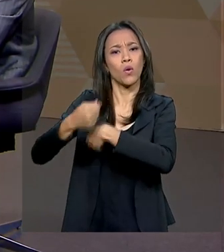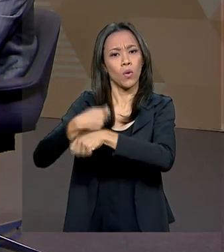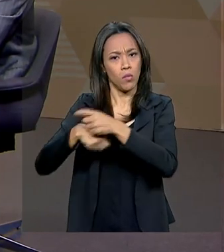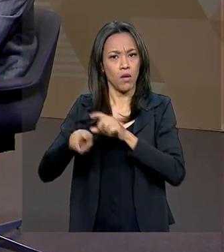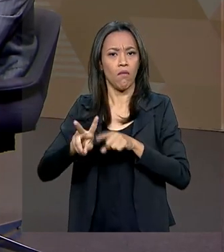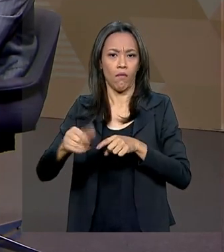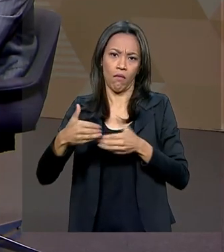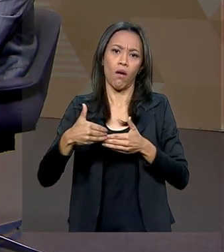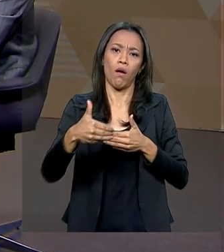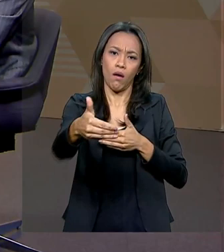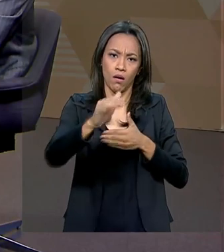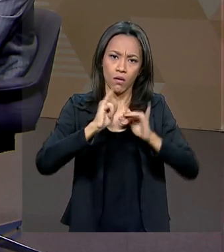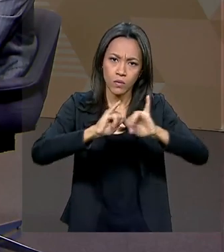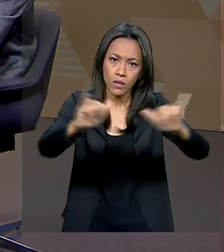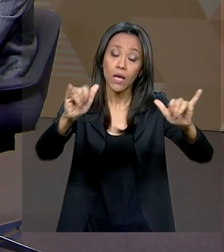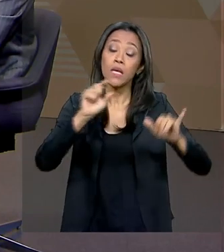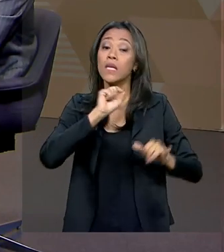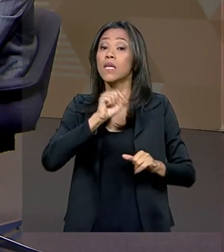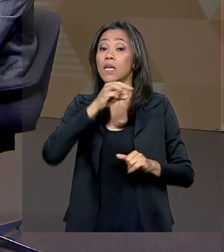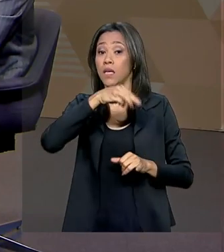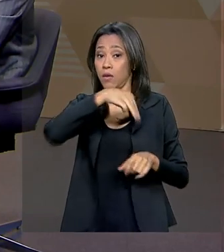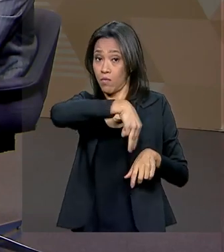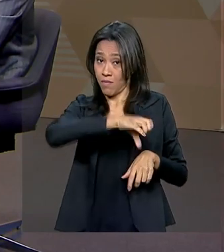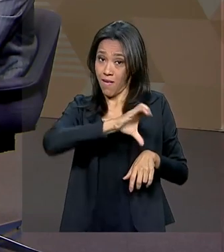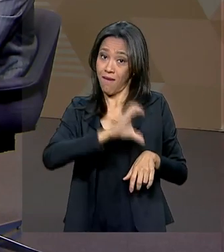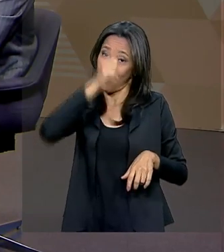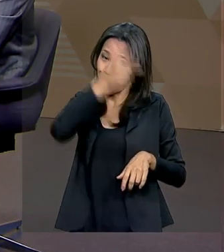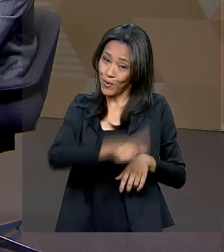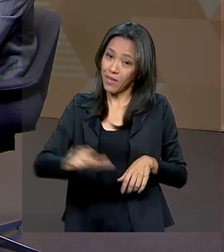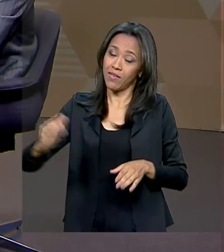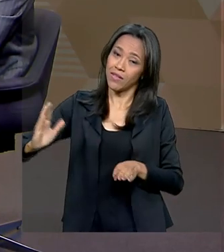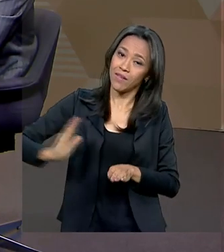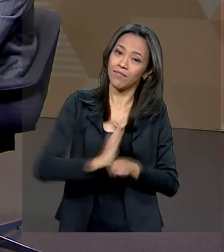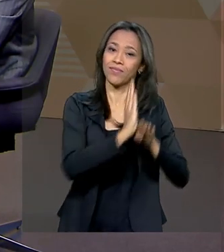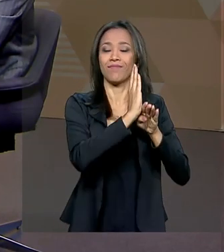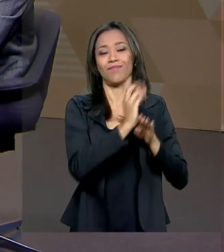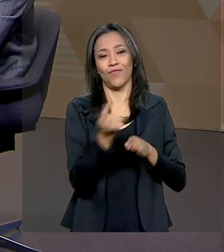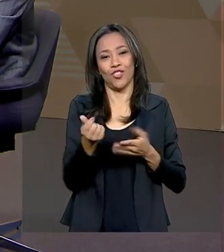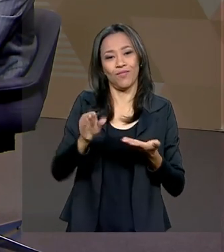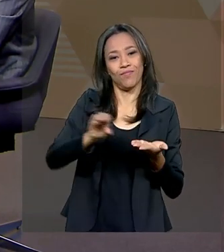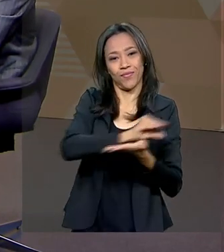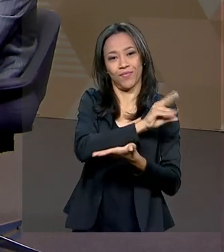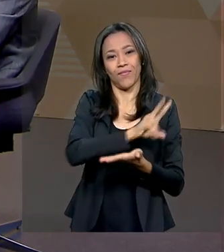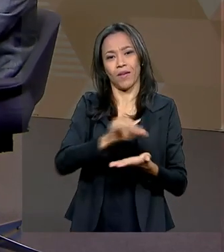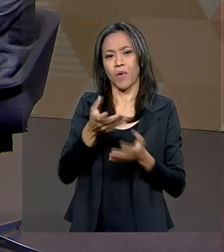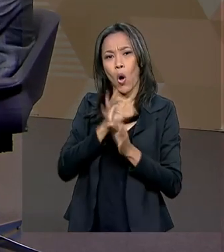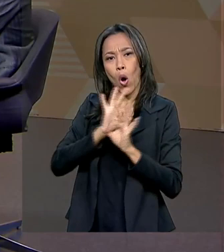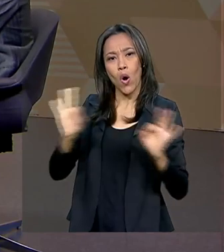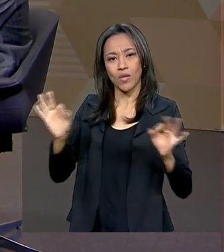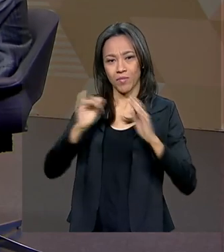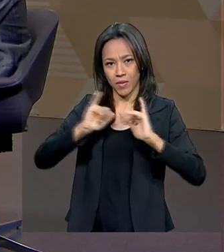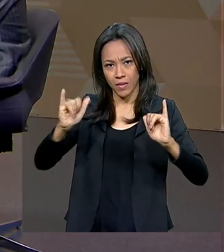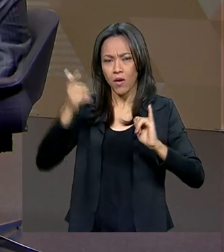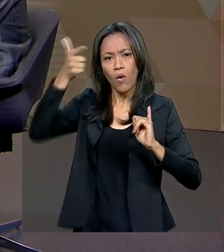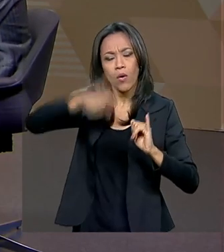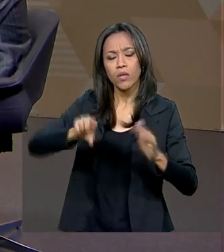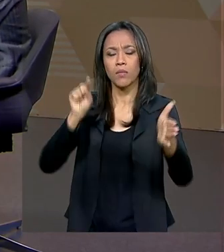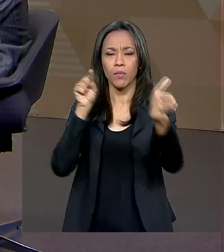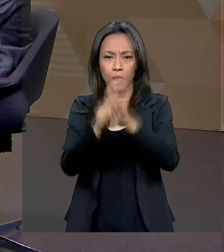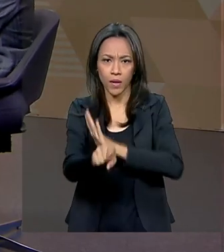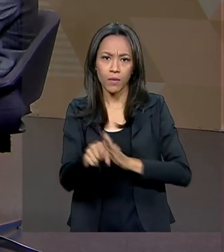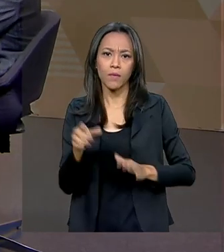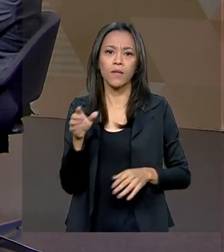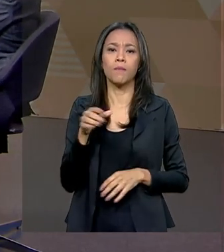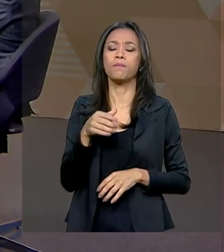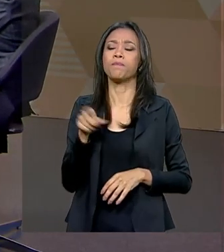E a sinalização é que a educação vai ser contemplada de novo. Ótima notícia. Vamos a mais uma pergunta, agora é do Felipe